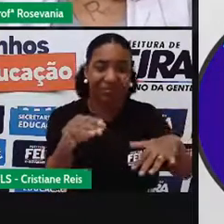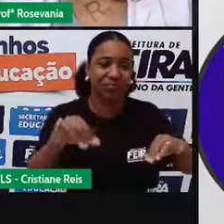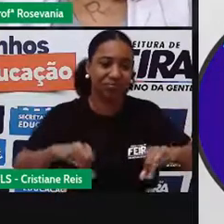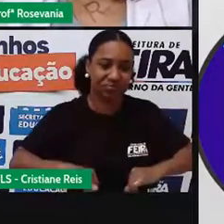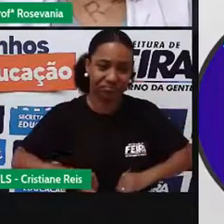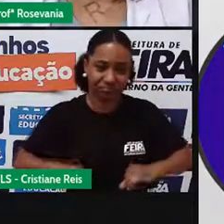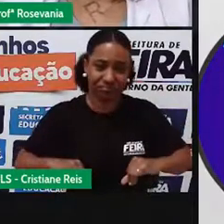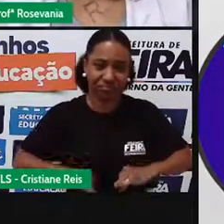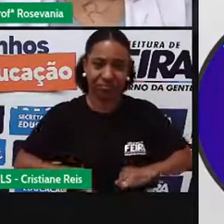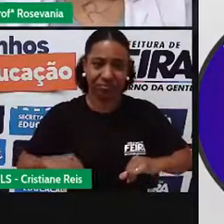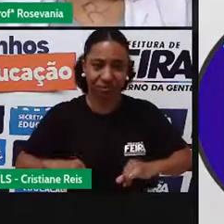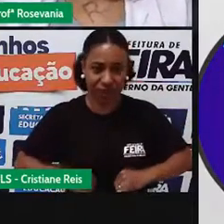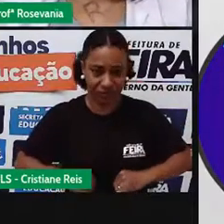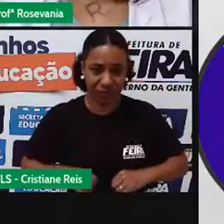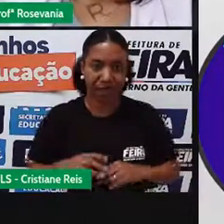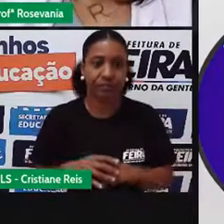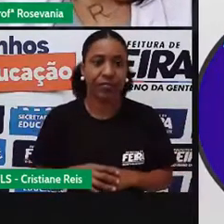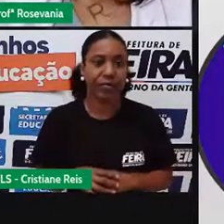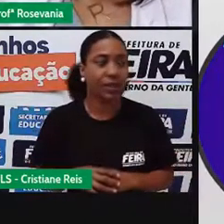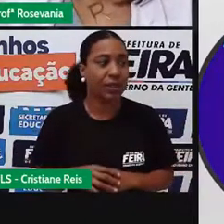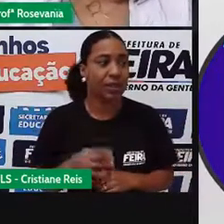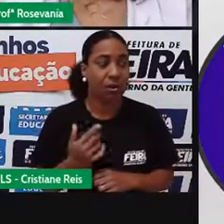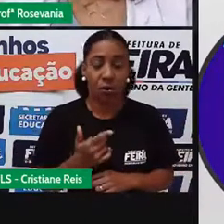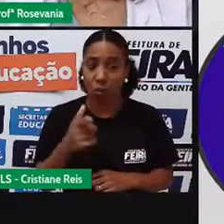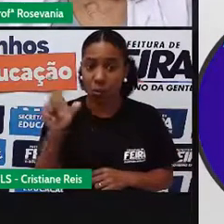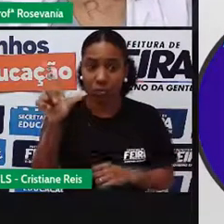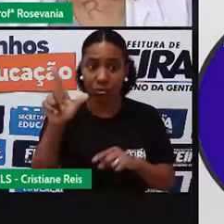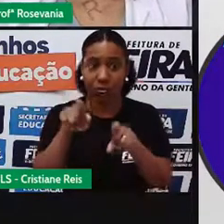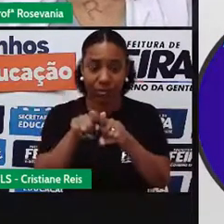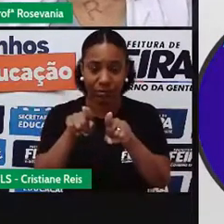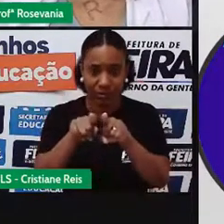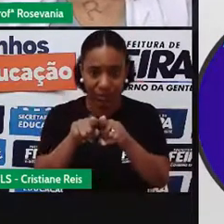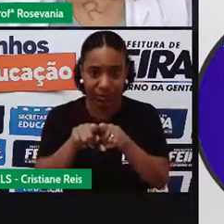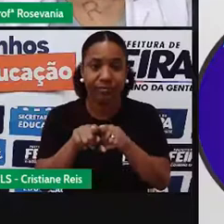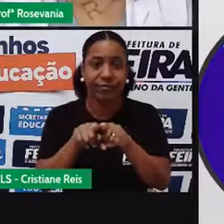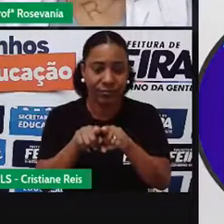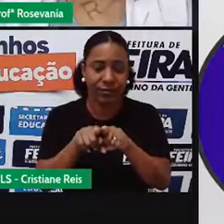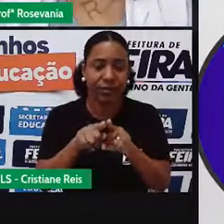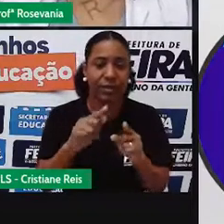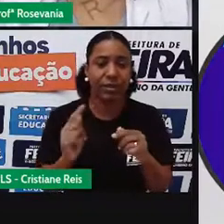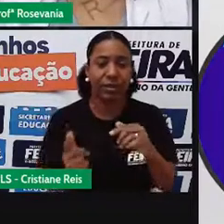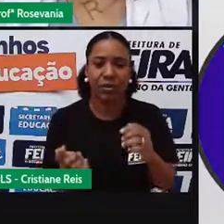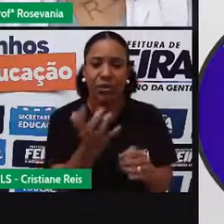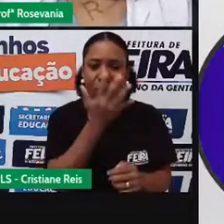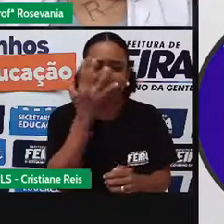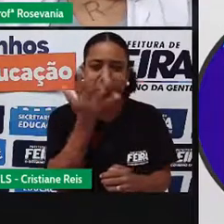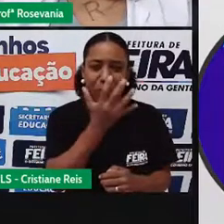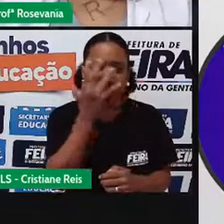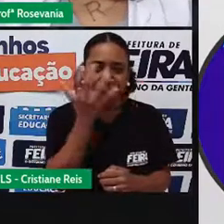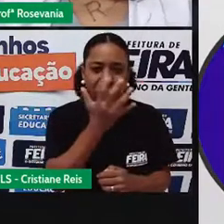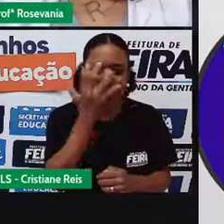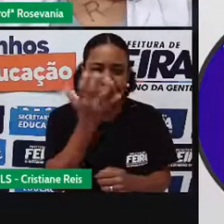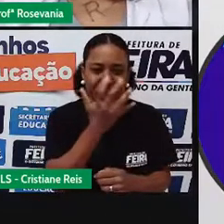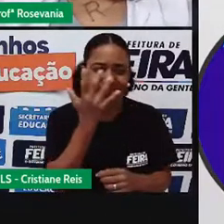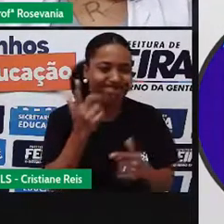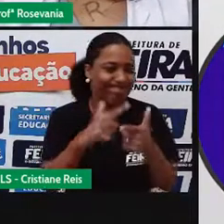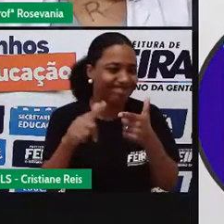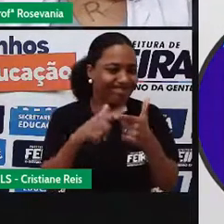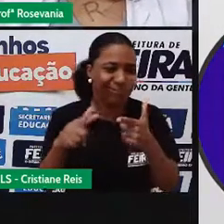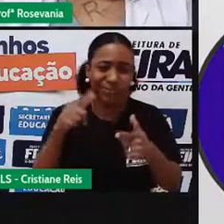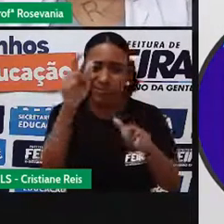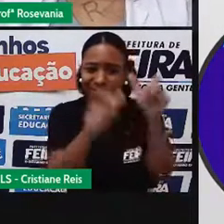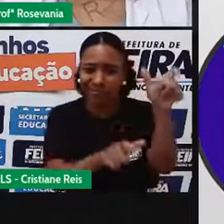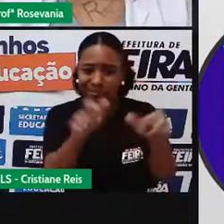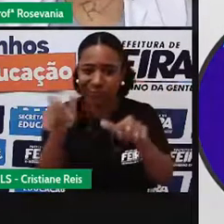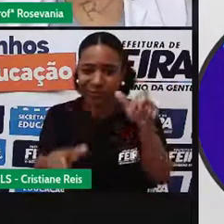Outro problema para o ambiente, que também é um problema para as pessoas, é essa emissão de gases, mas que, como eu falei para vocês, esses gases